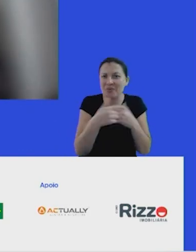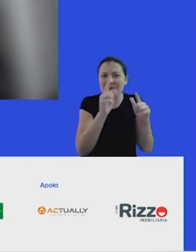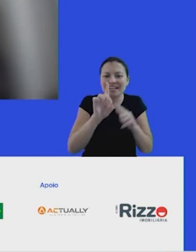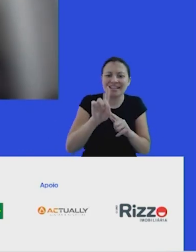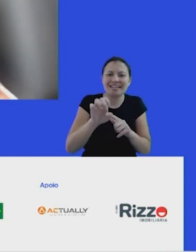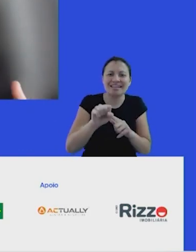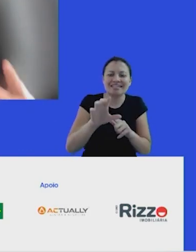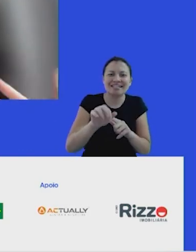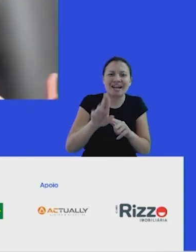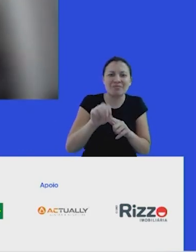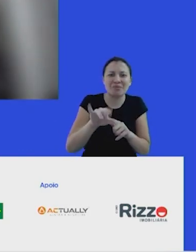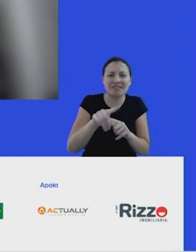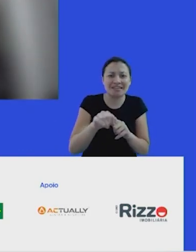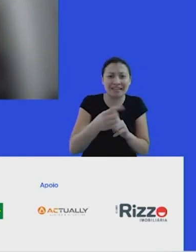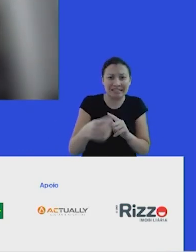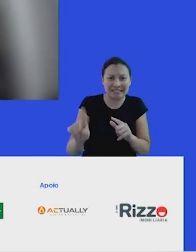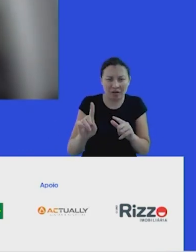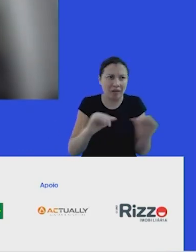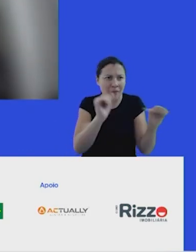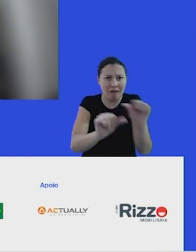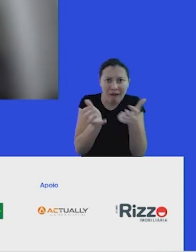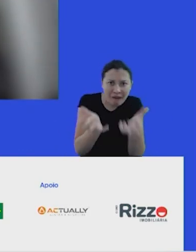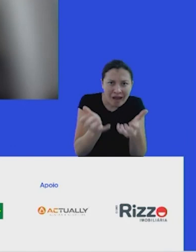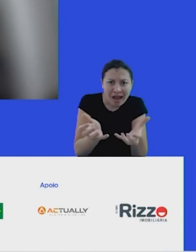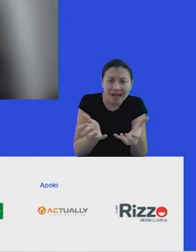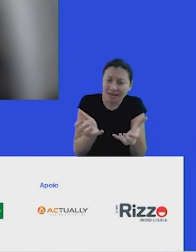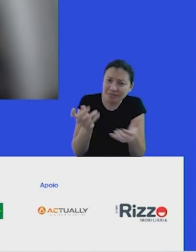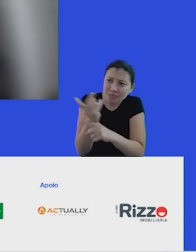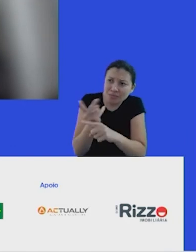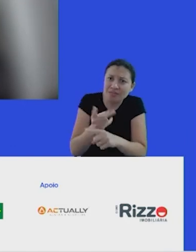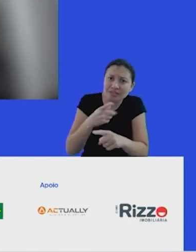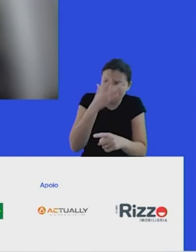funding, tem gente querendo apoiar esse